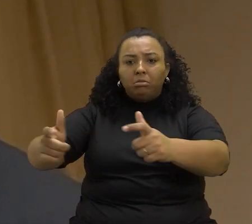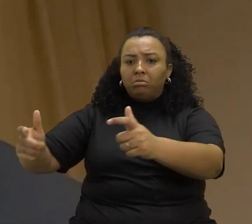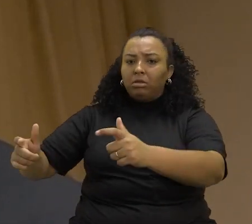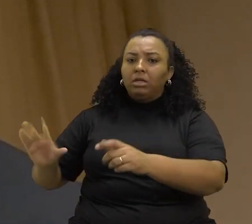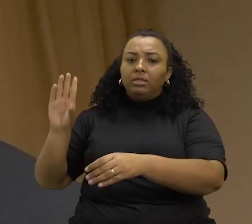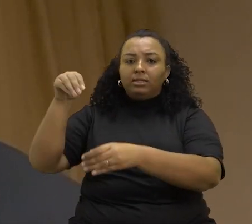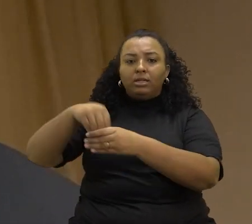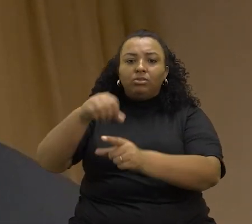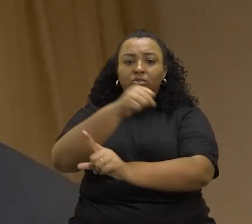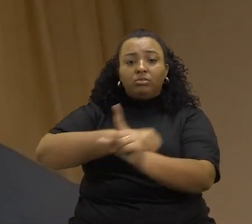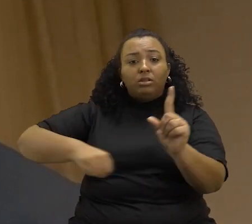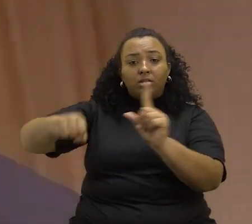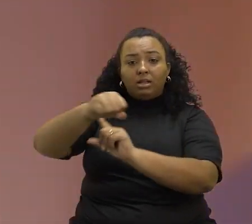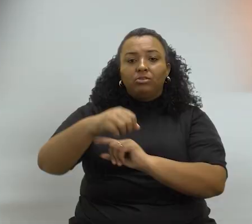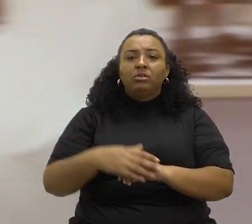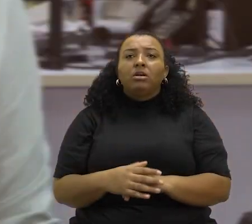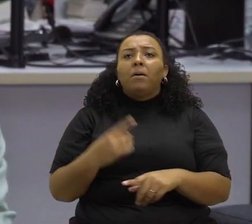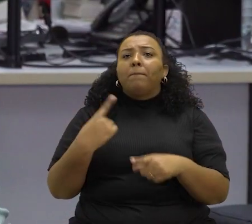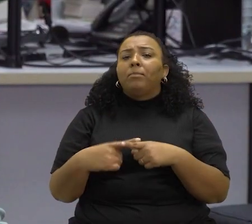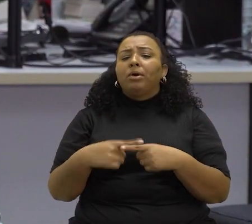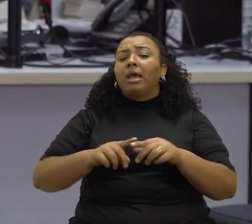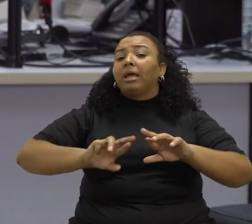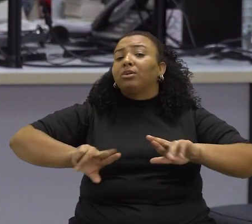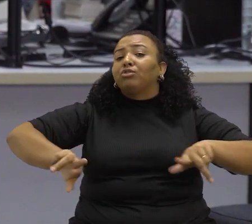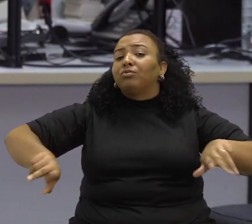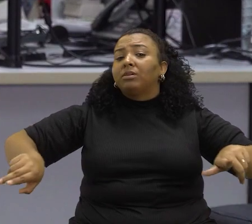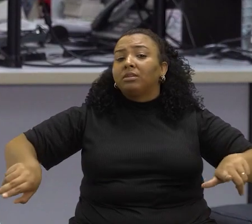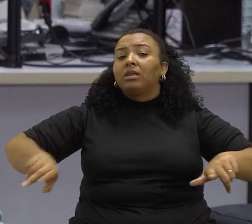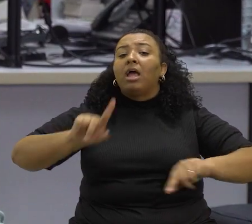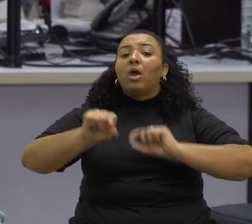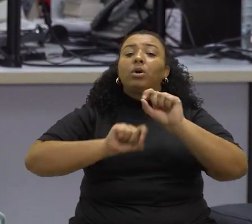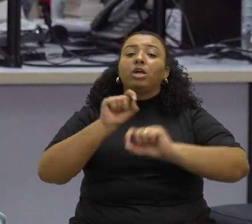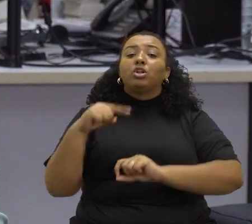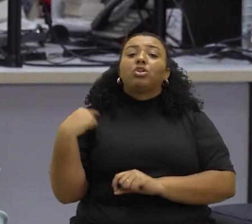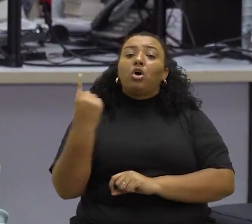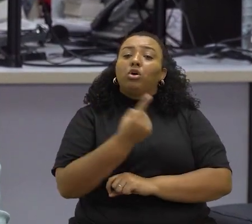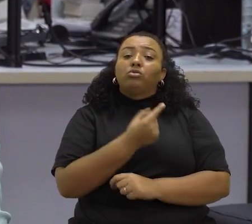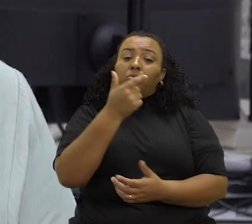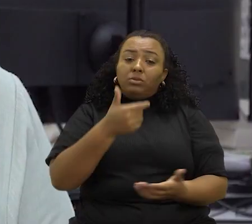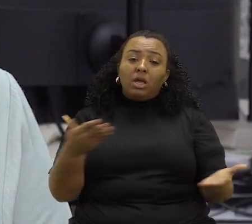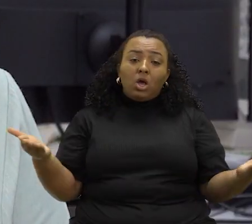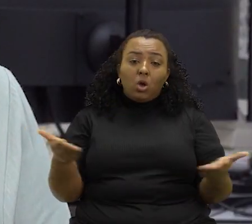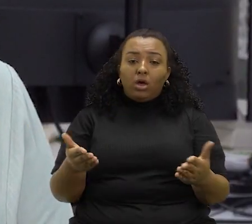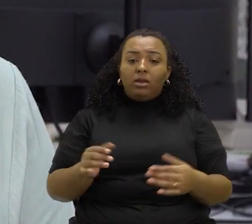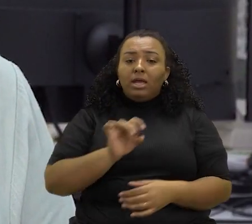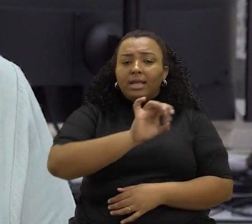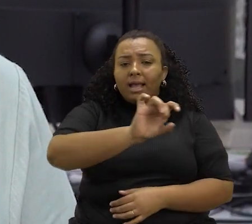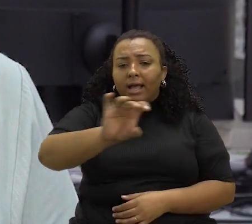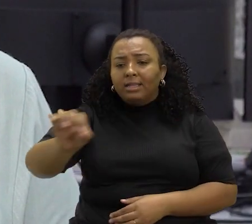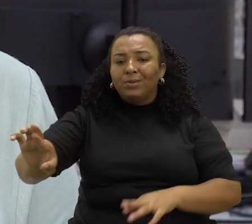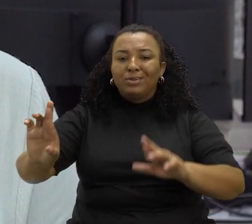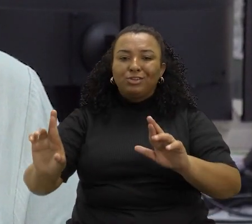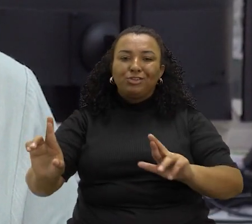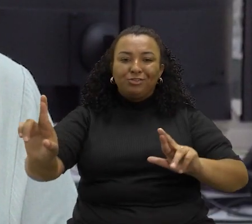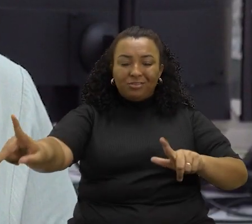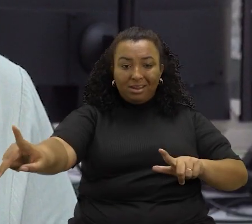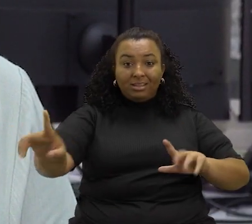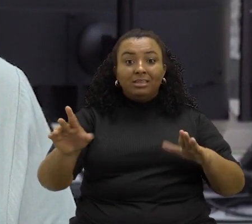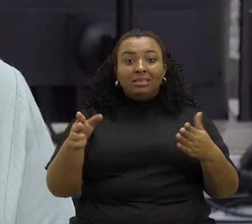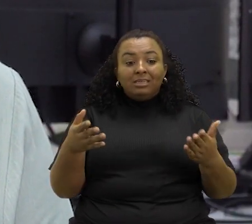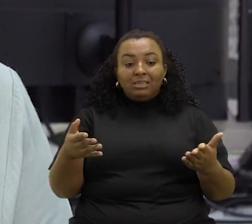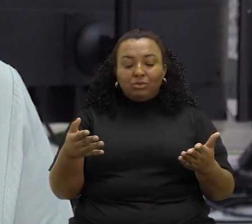âmbitos na nossa sociedade. Porque diversidade é o que somos. Cada um é diferente.